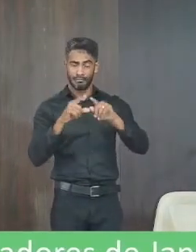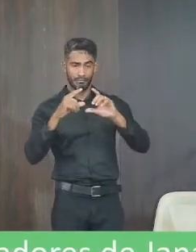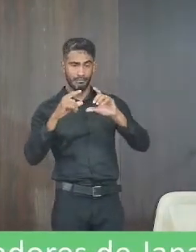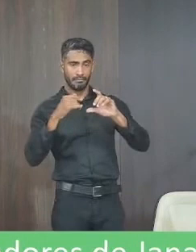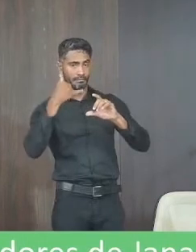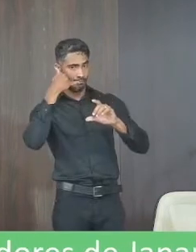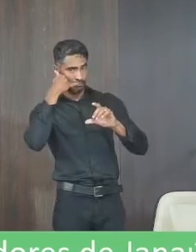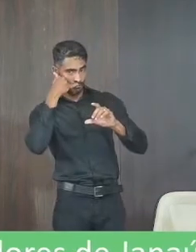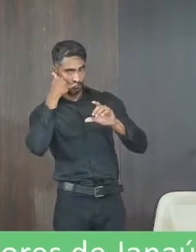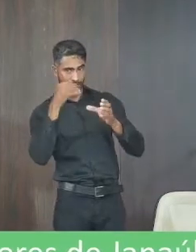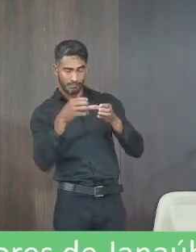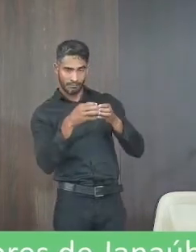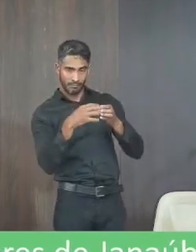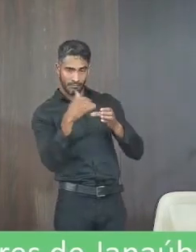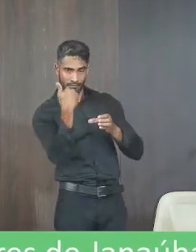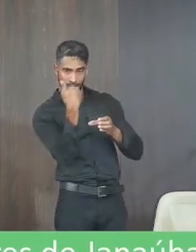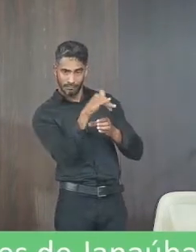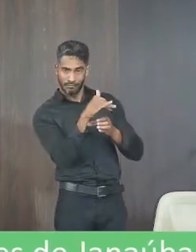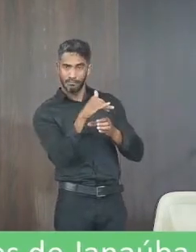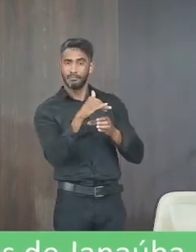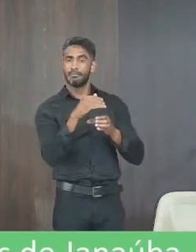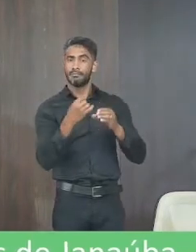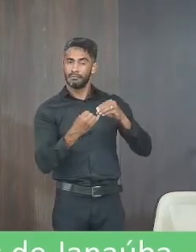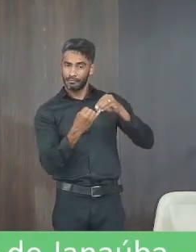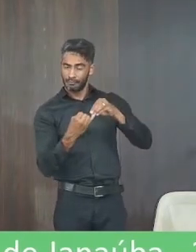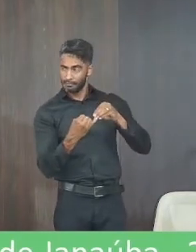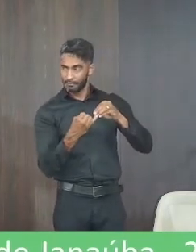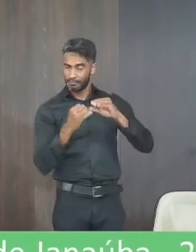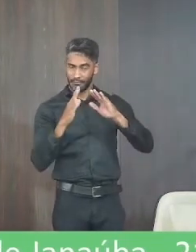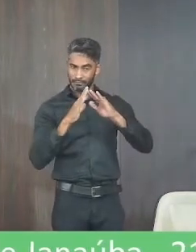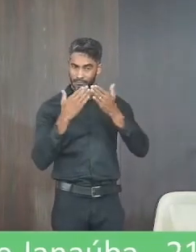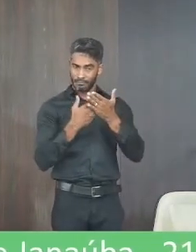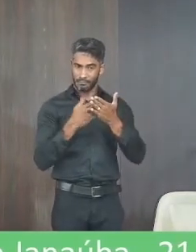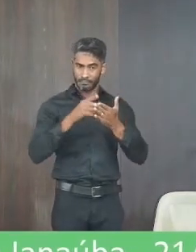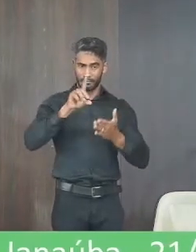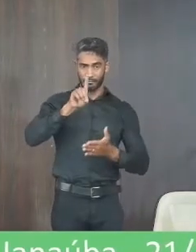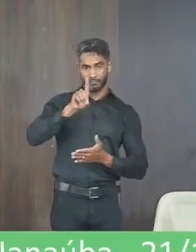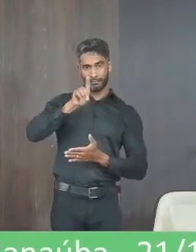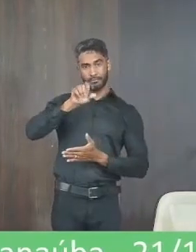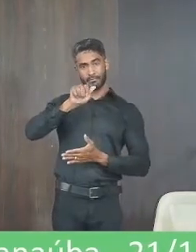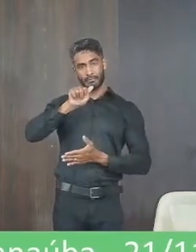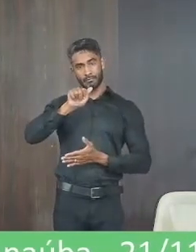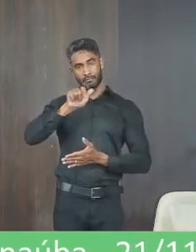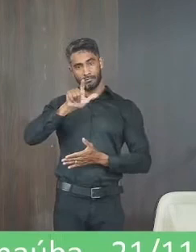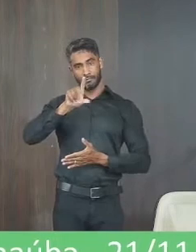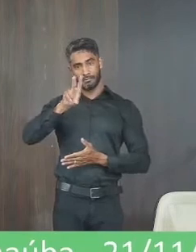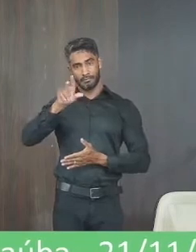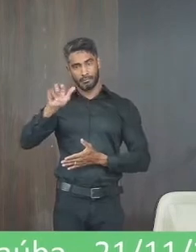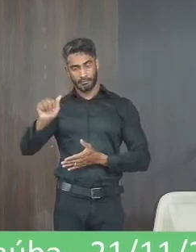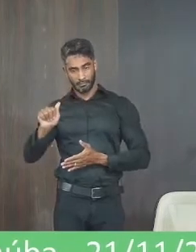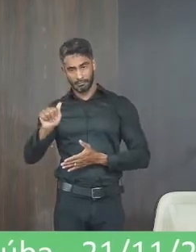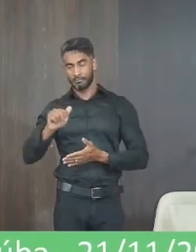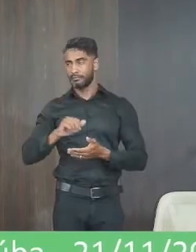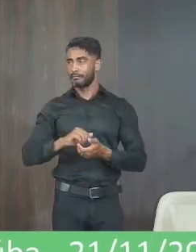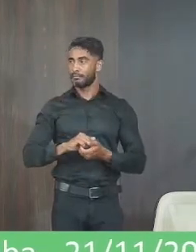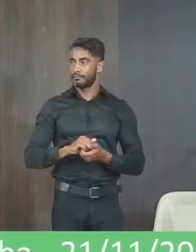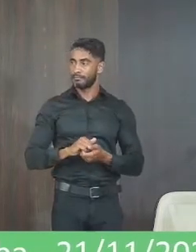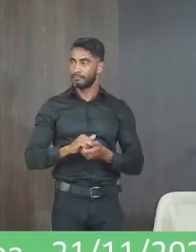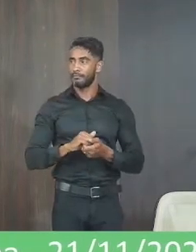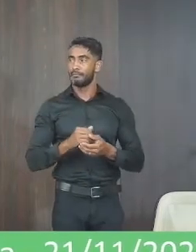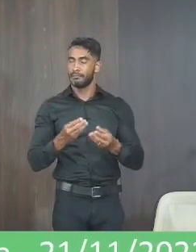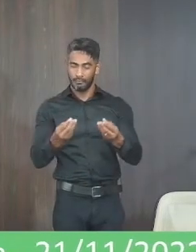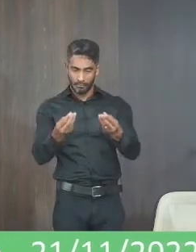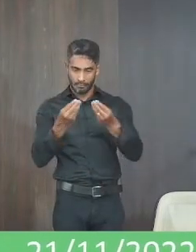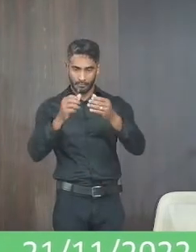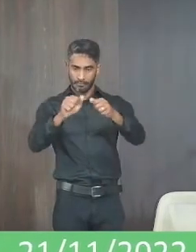da corporação lá da instituição lá da da Alva dos Anjos e resolvi trazer a